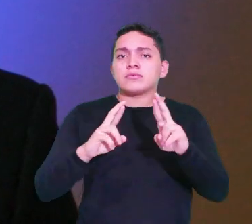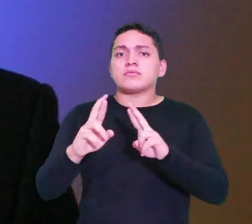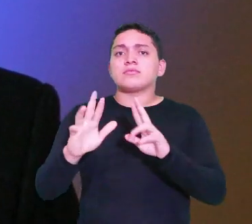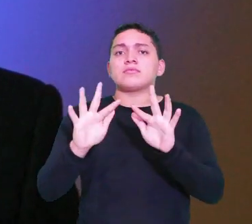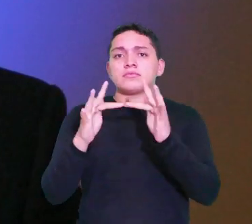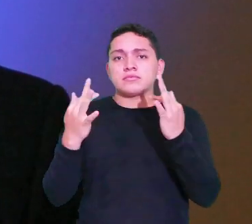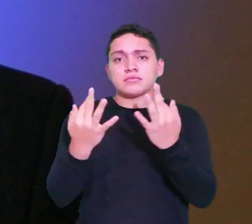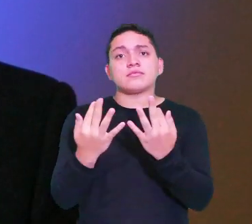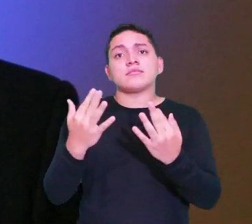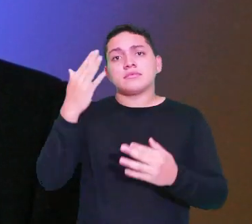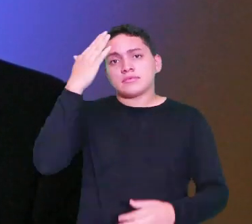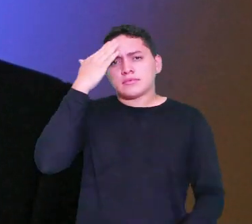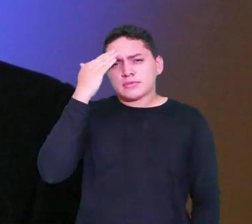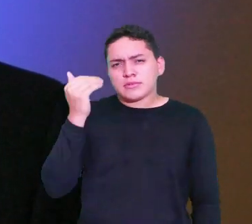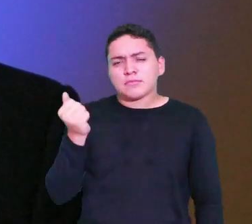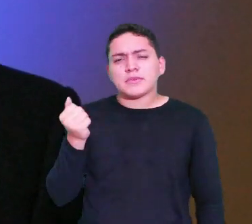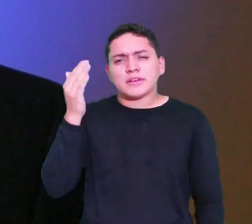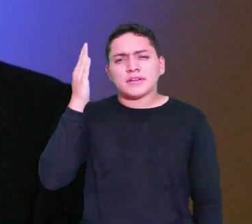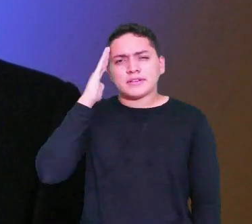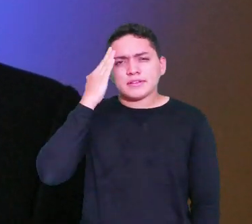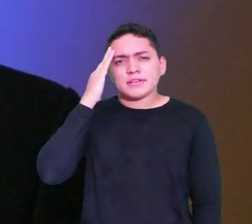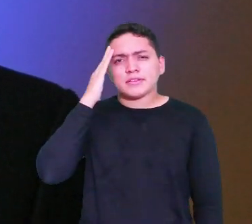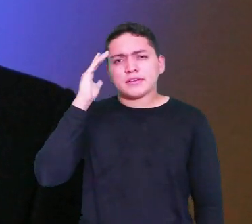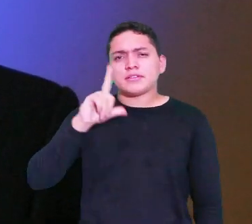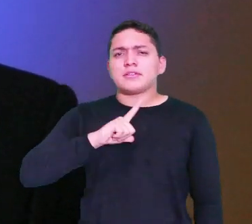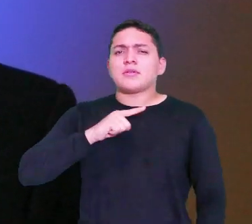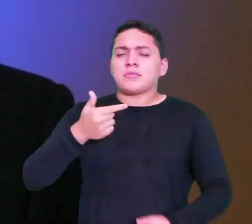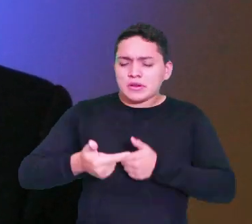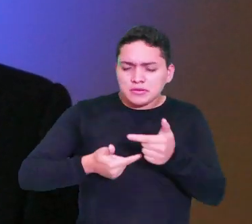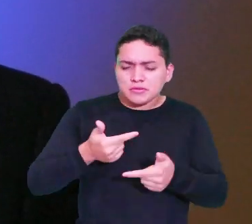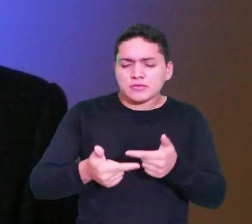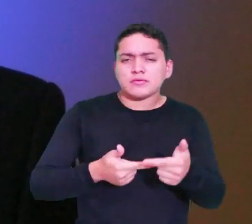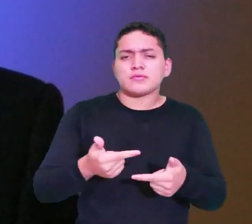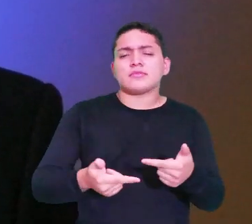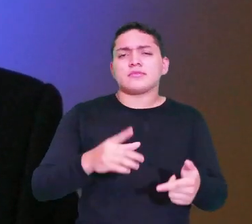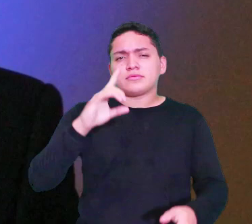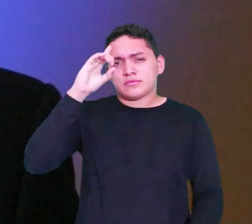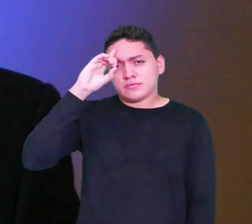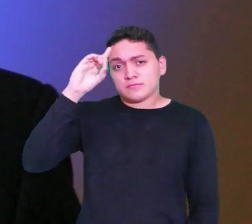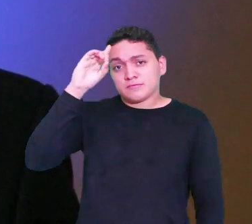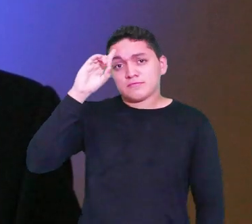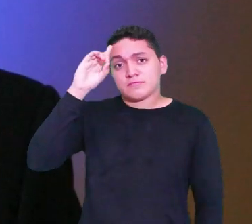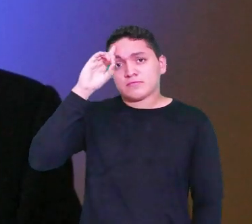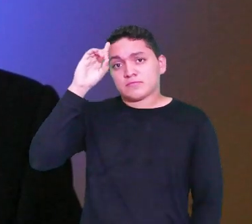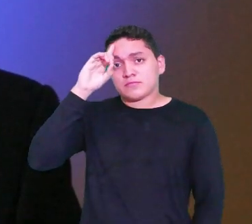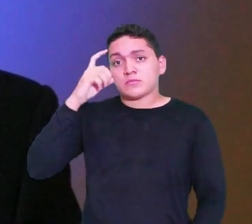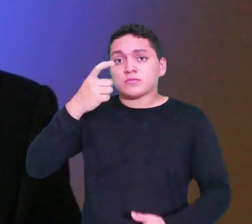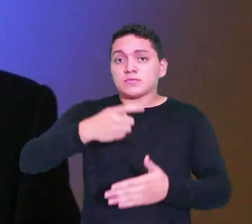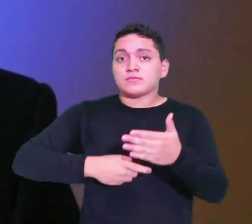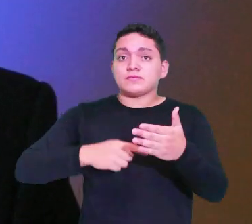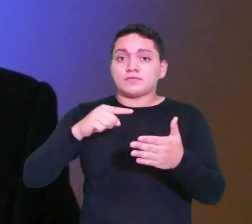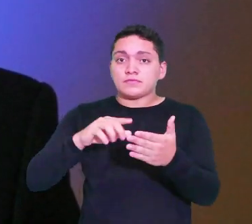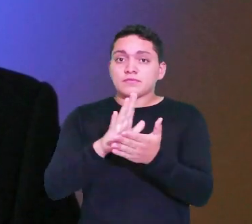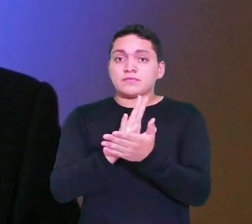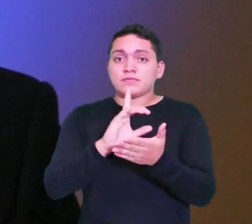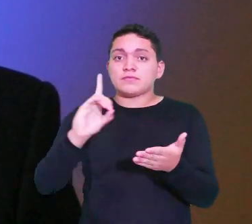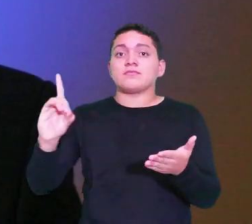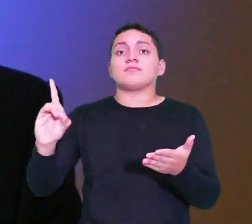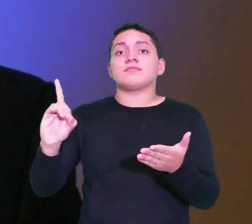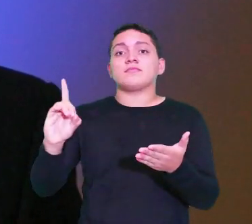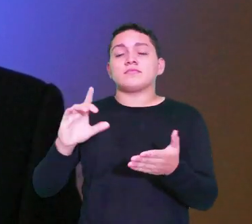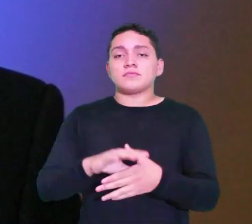é saber que há uma luta diária. O nosso texto bíblico é o seguinte A